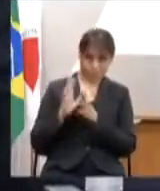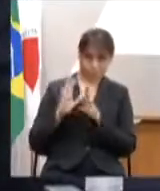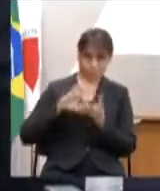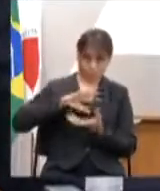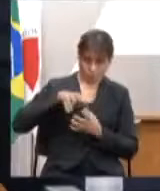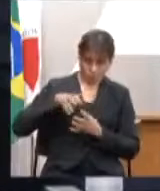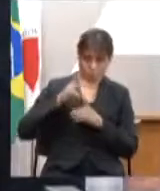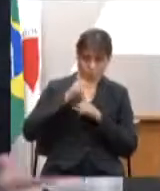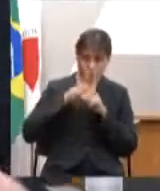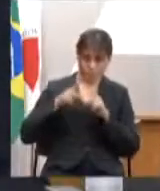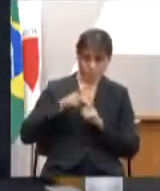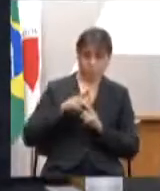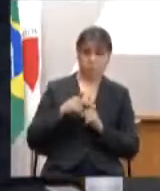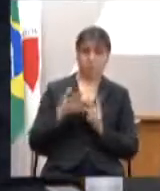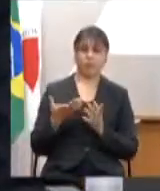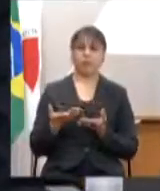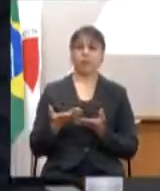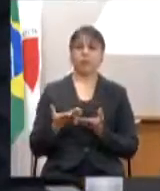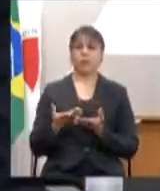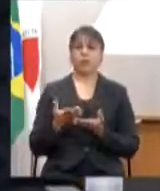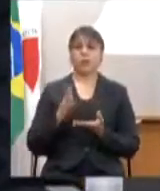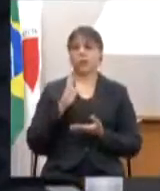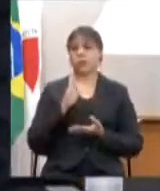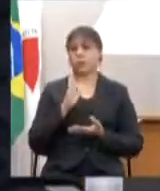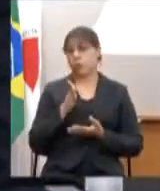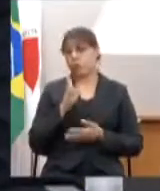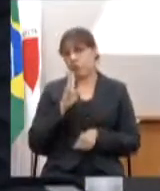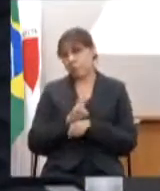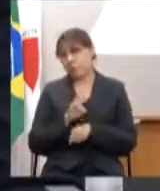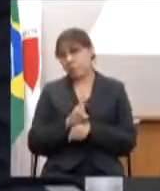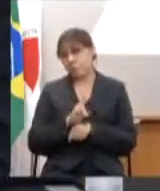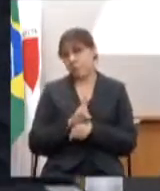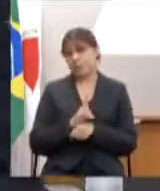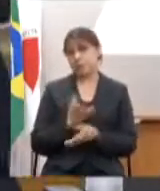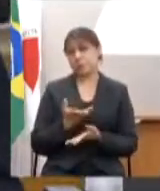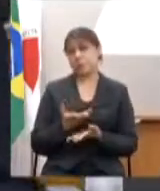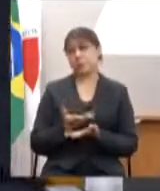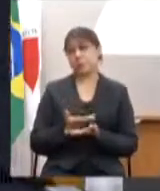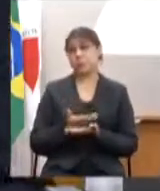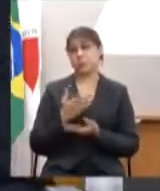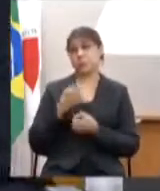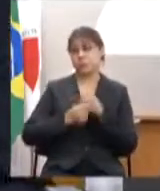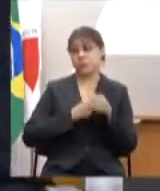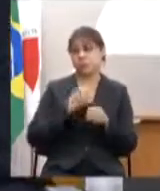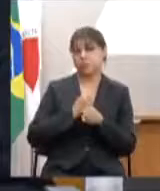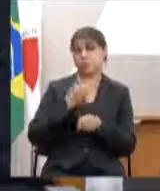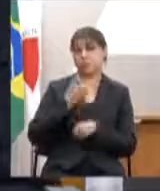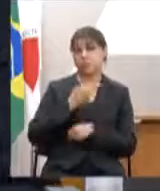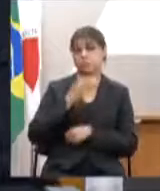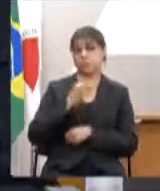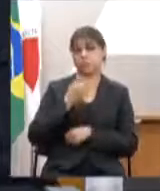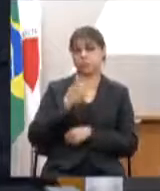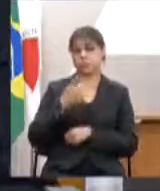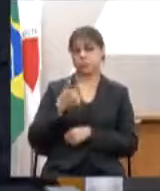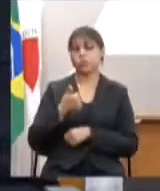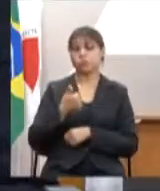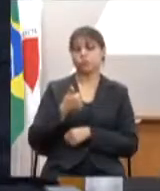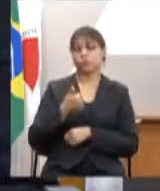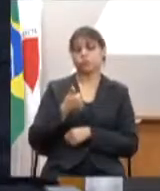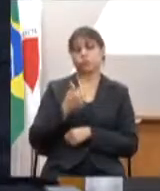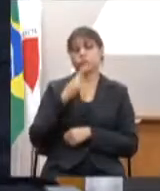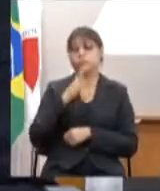nós já temos previsto para 2021 um reflexo dessa reforma